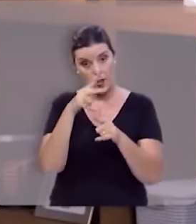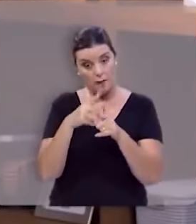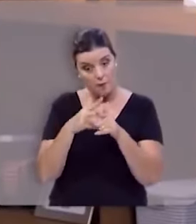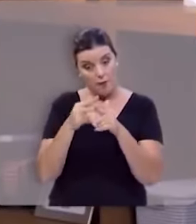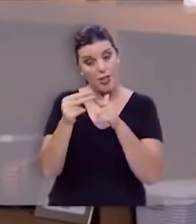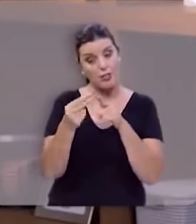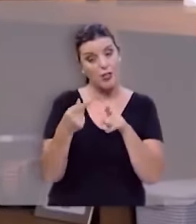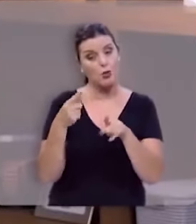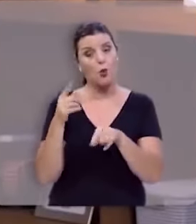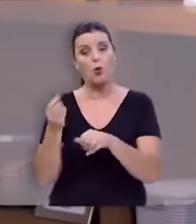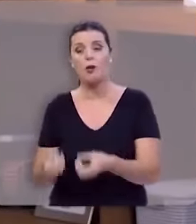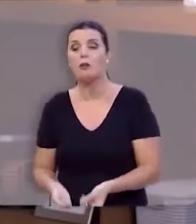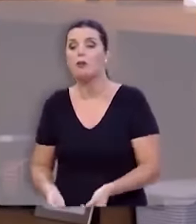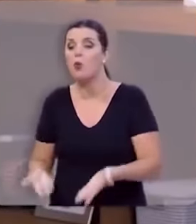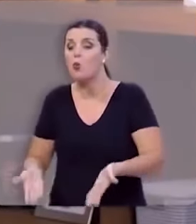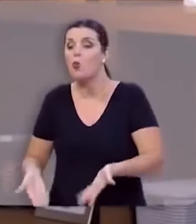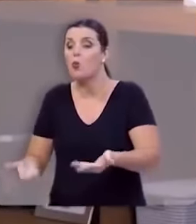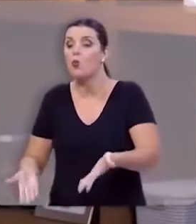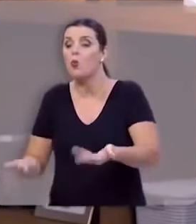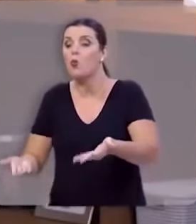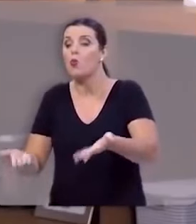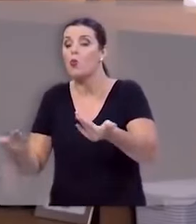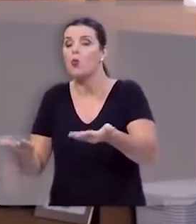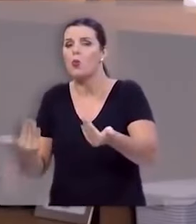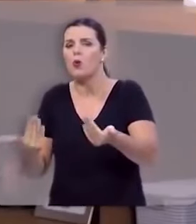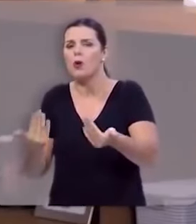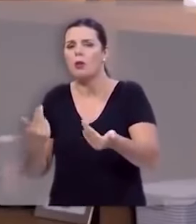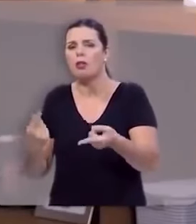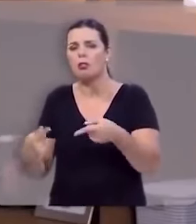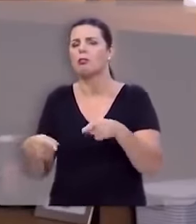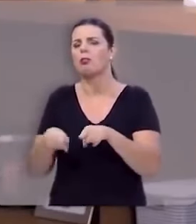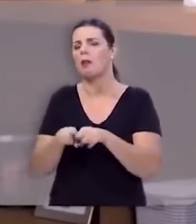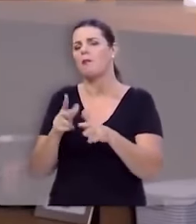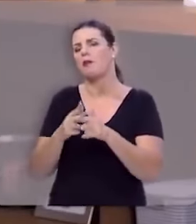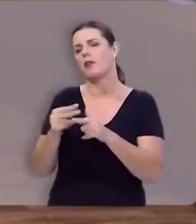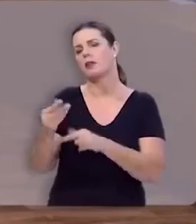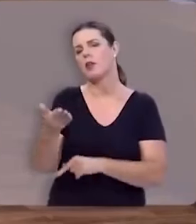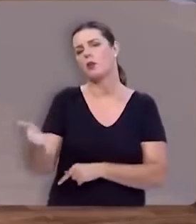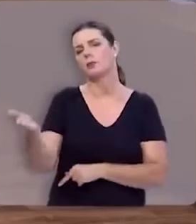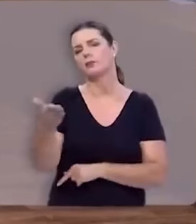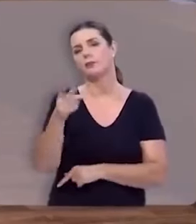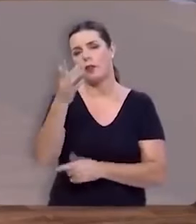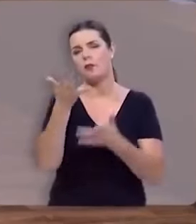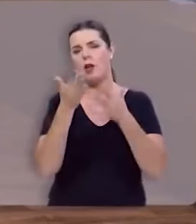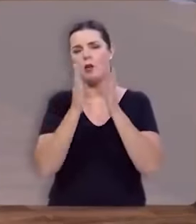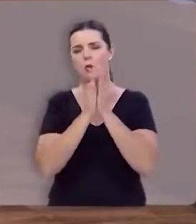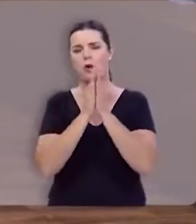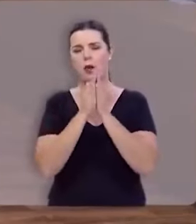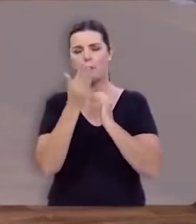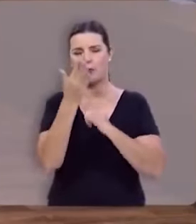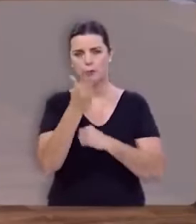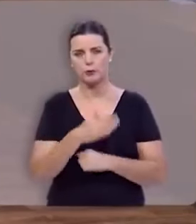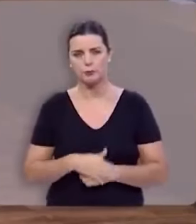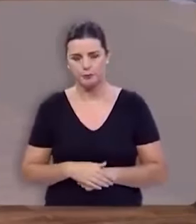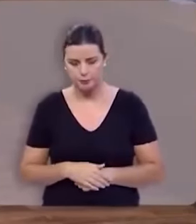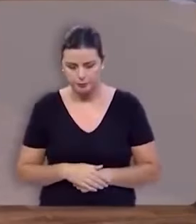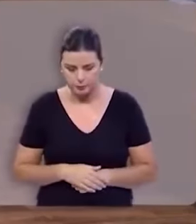estimulador para que outros vençam também eu quero orar com você